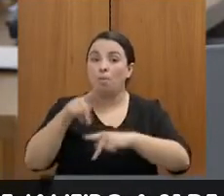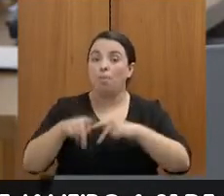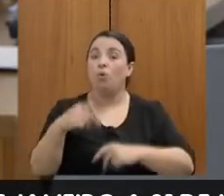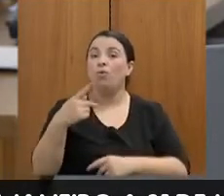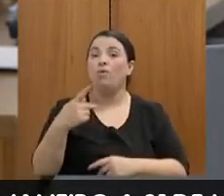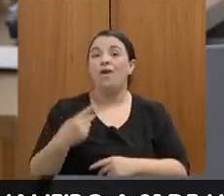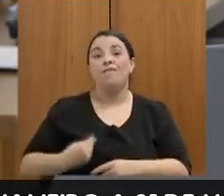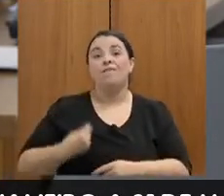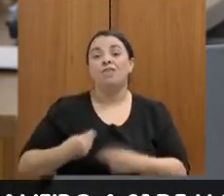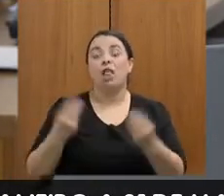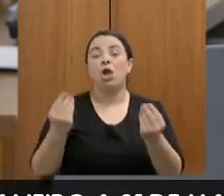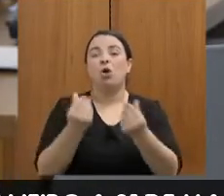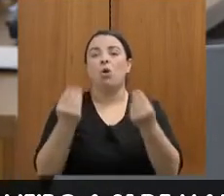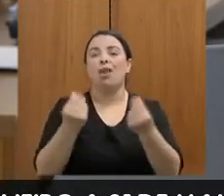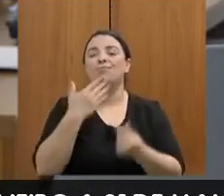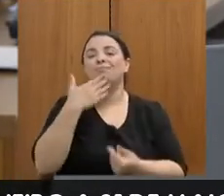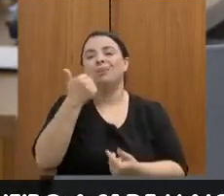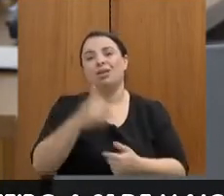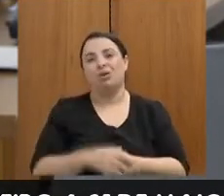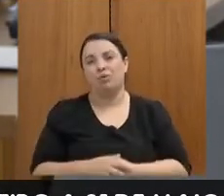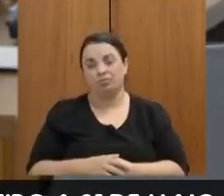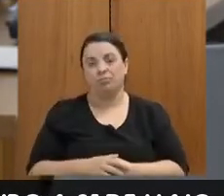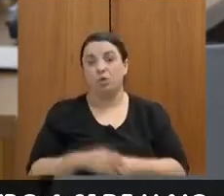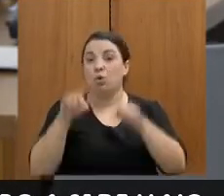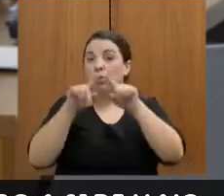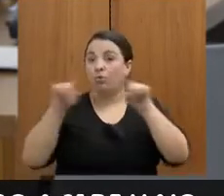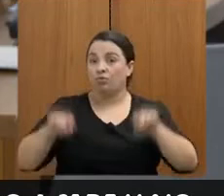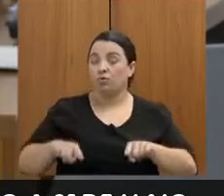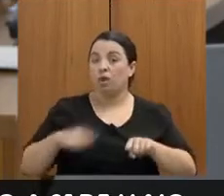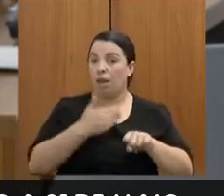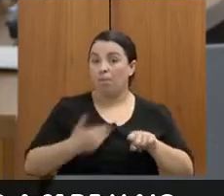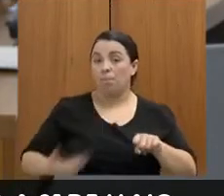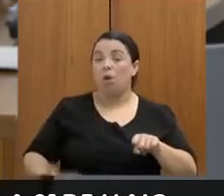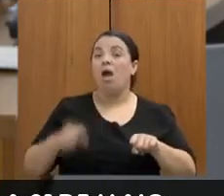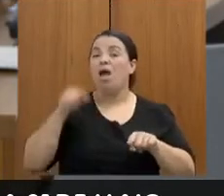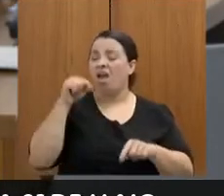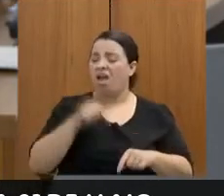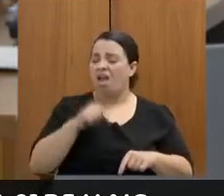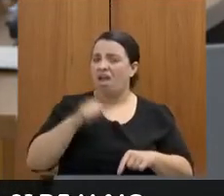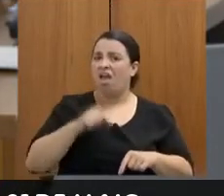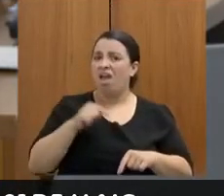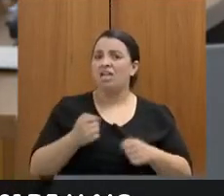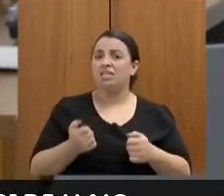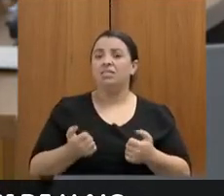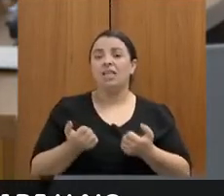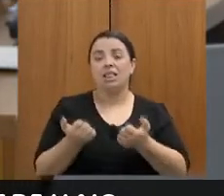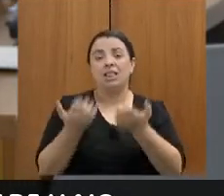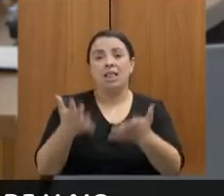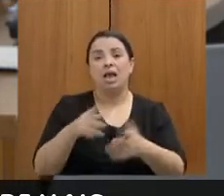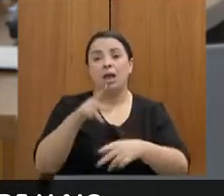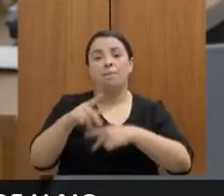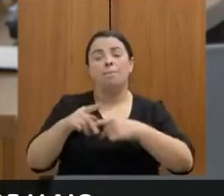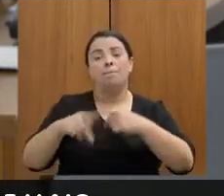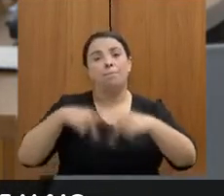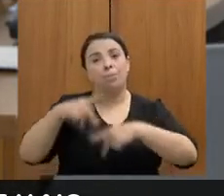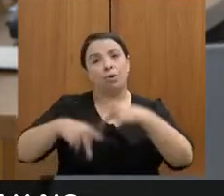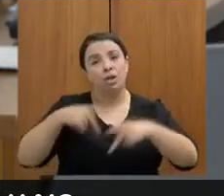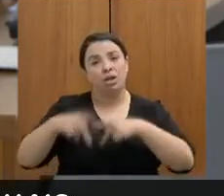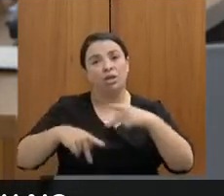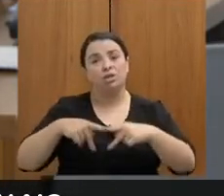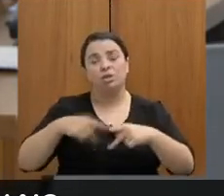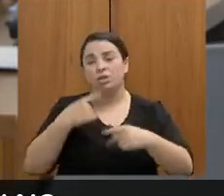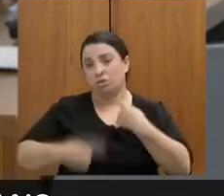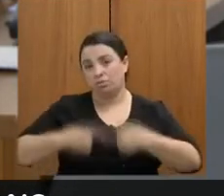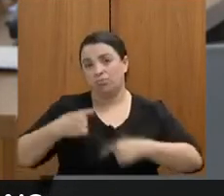servidores públicos, eles são quem entregam a política pública na ponta para as pessoas. Então, eu